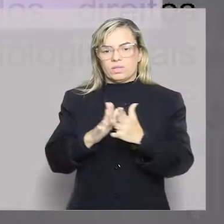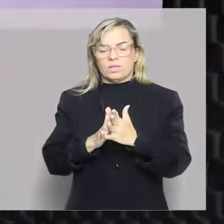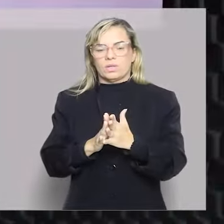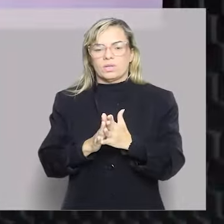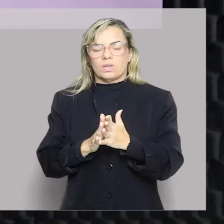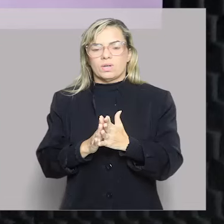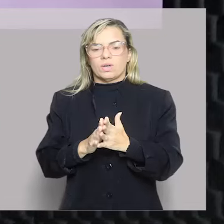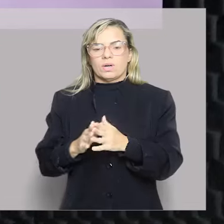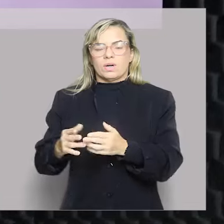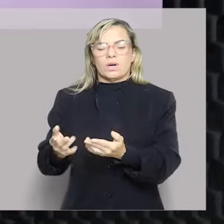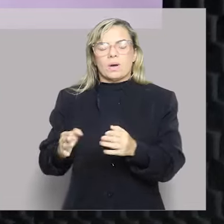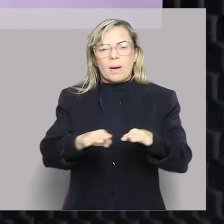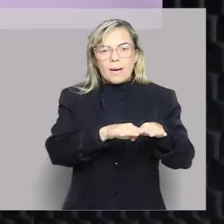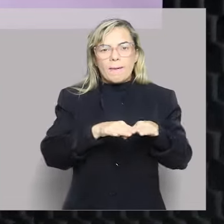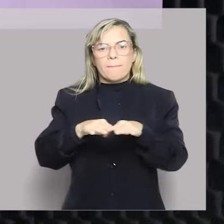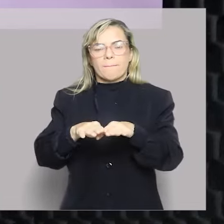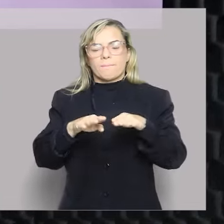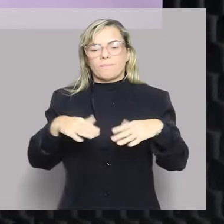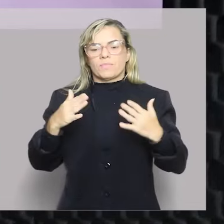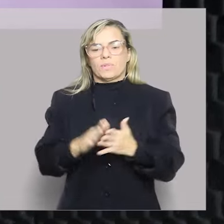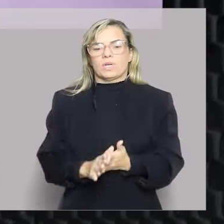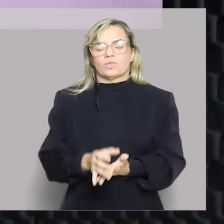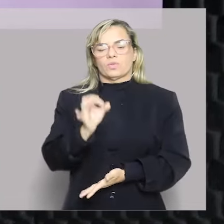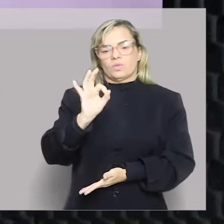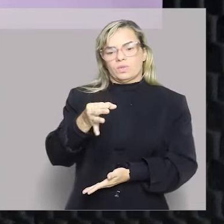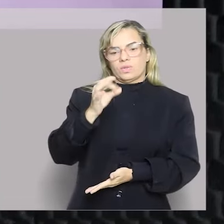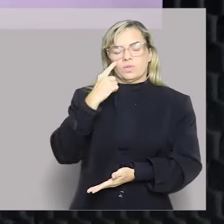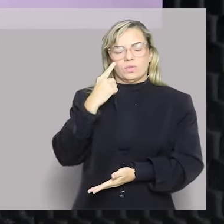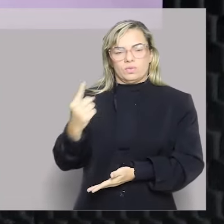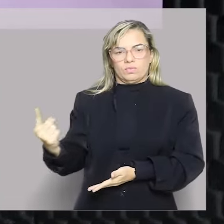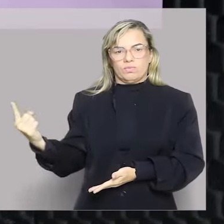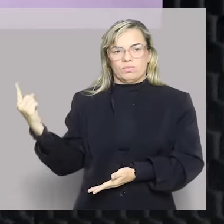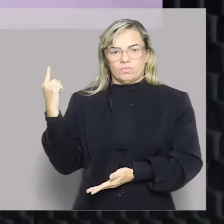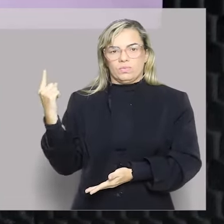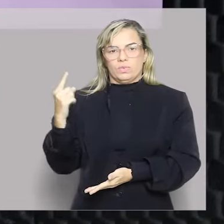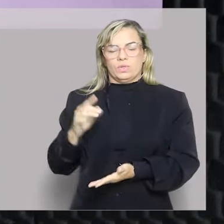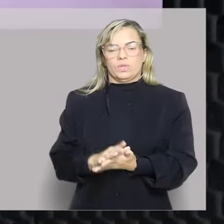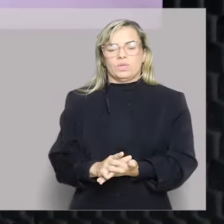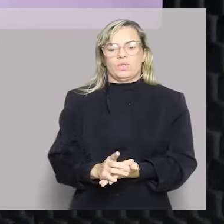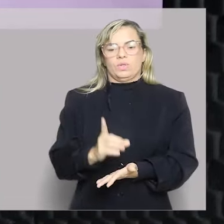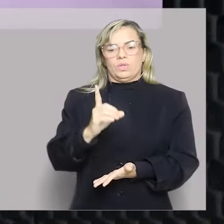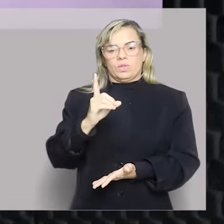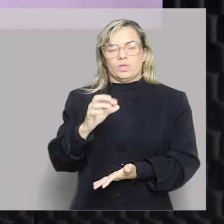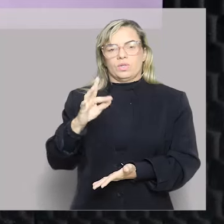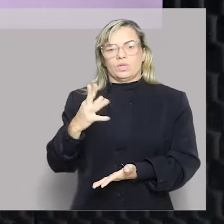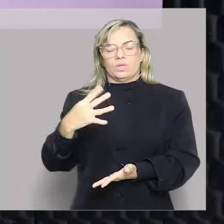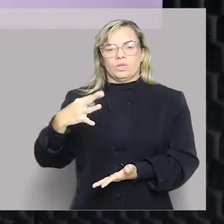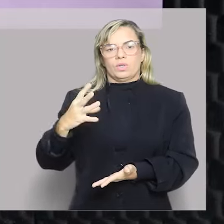a expressão mais correta é utilizar direitos fundamentais. Mas vocês que